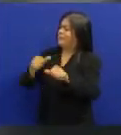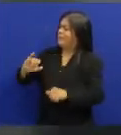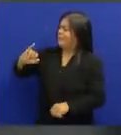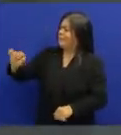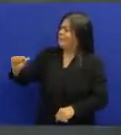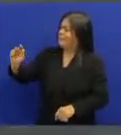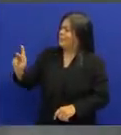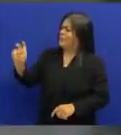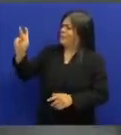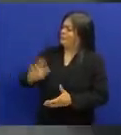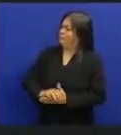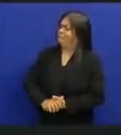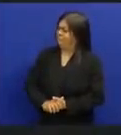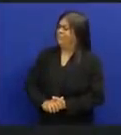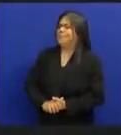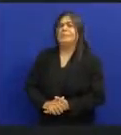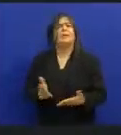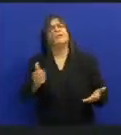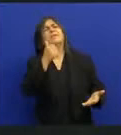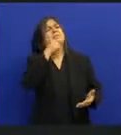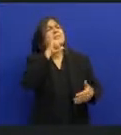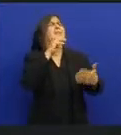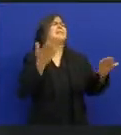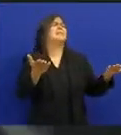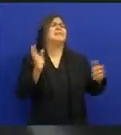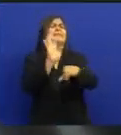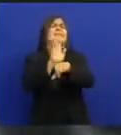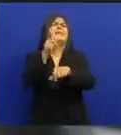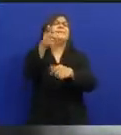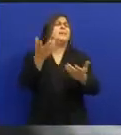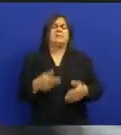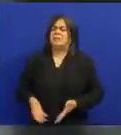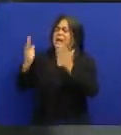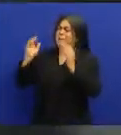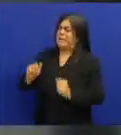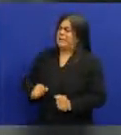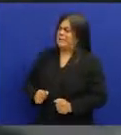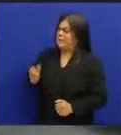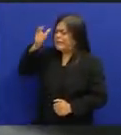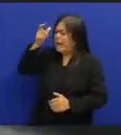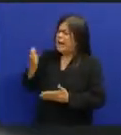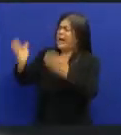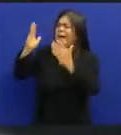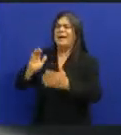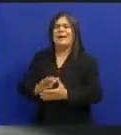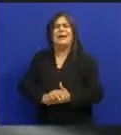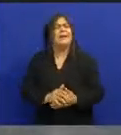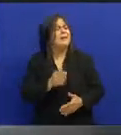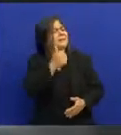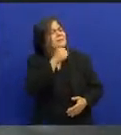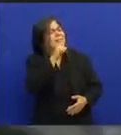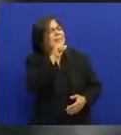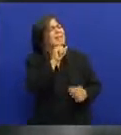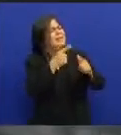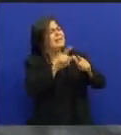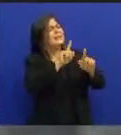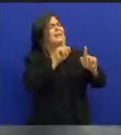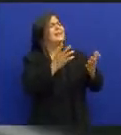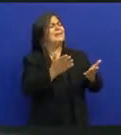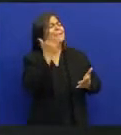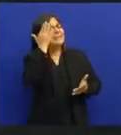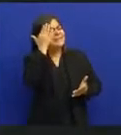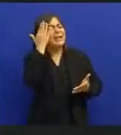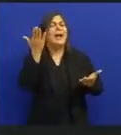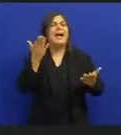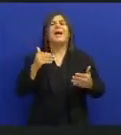E ver trocarem um nome assim Para a Jaque Eu digo Mas mãe Isso é por causa do cinema Que cinema o que, diabo? Eu digo Mãe Não tem problema